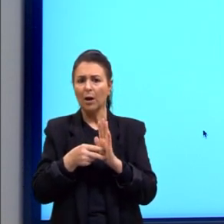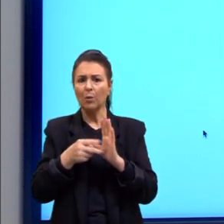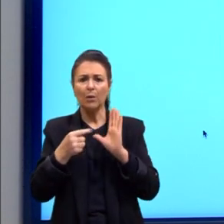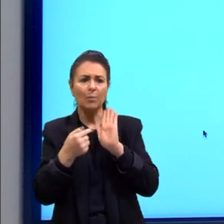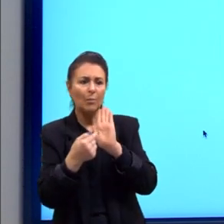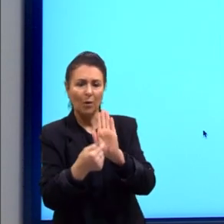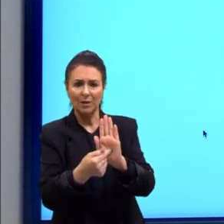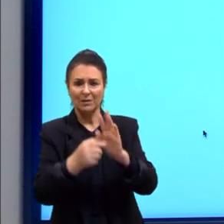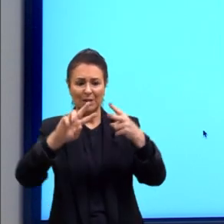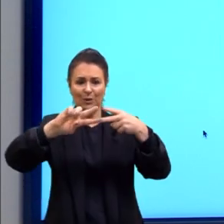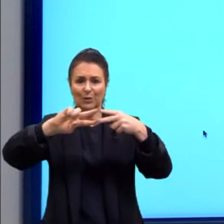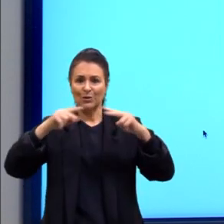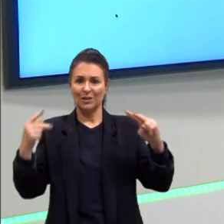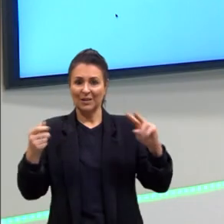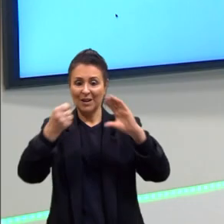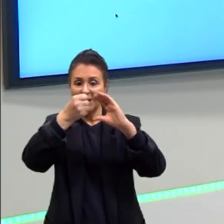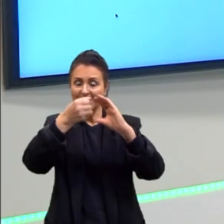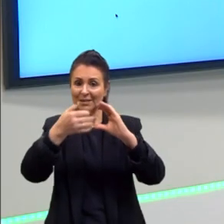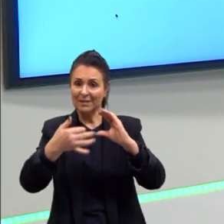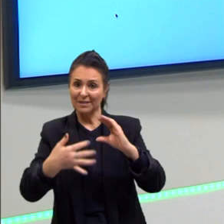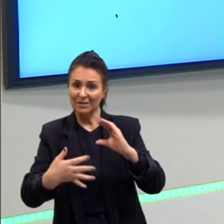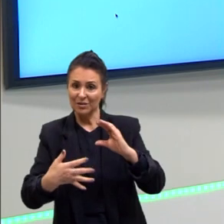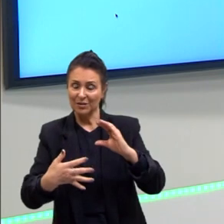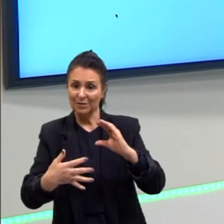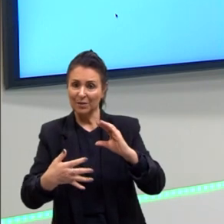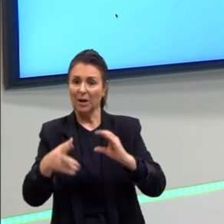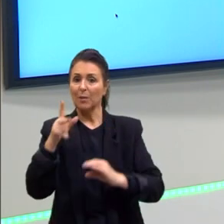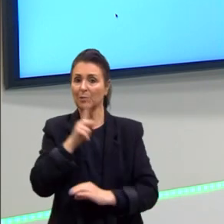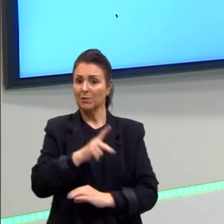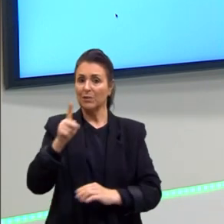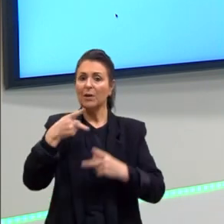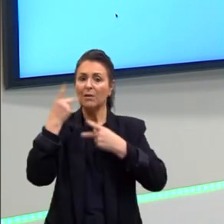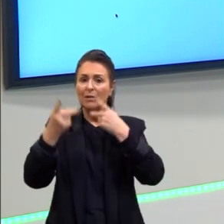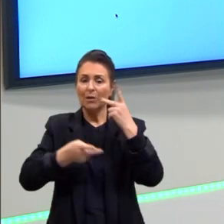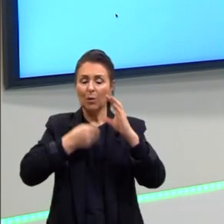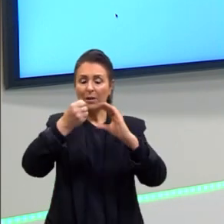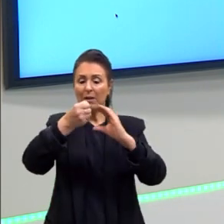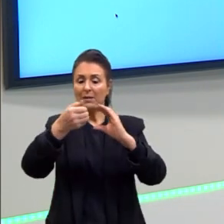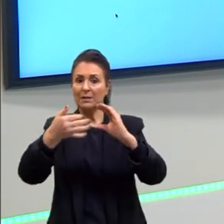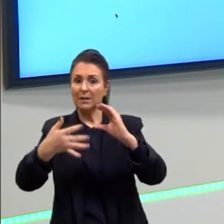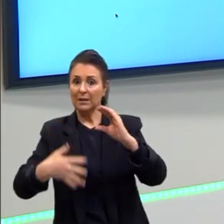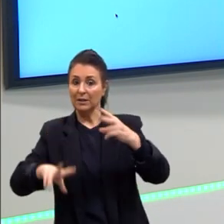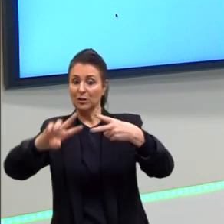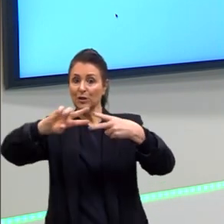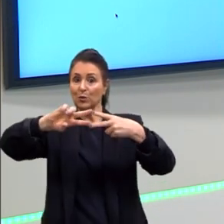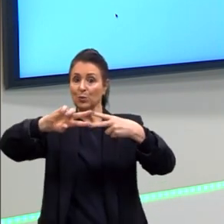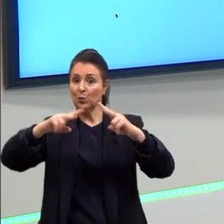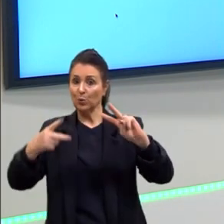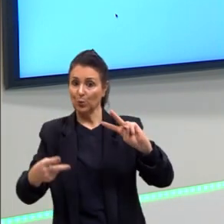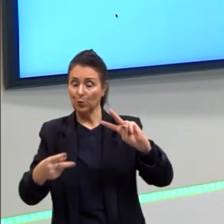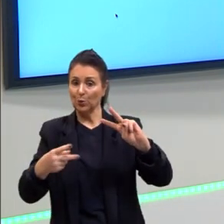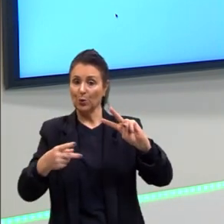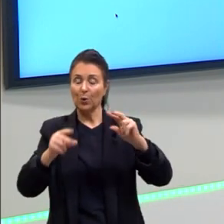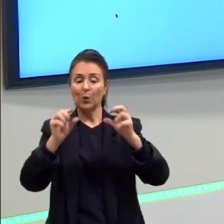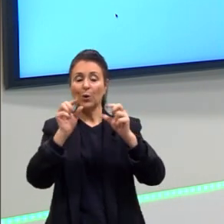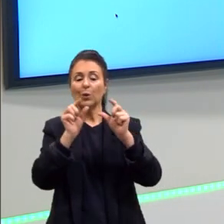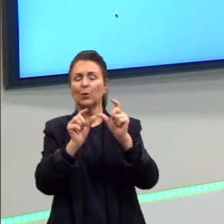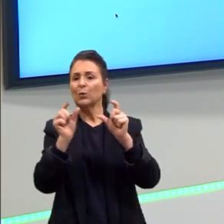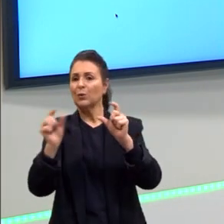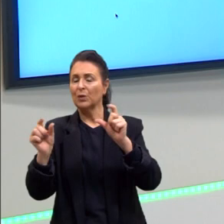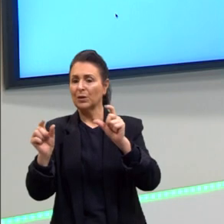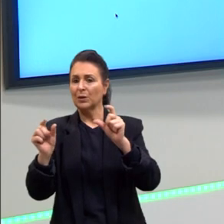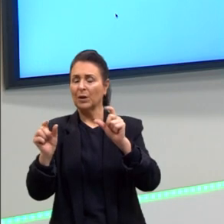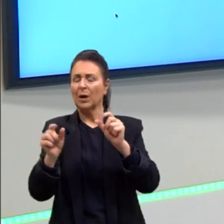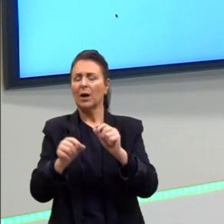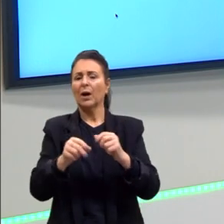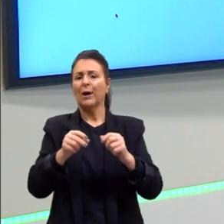gene. As características. Eu falei até agora nas características lá do gene, como, por exemplo, a cor do cabelo,